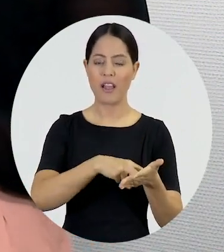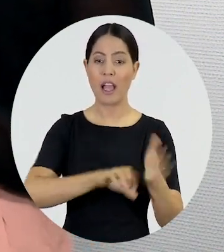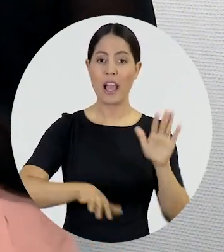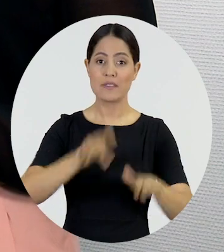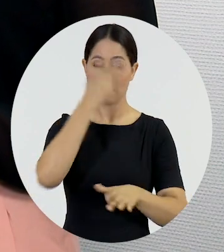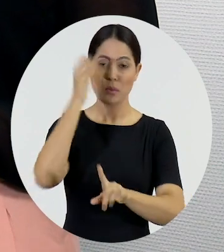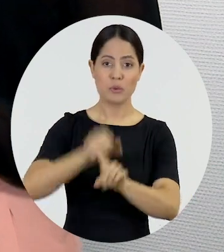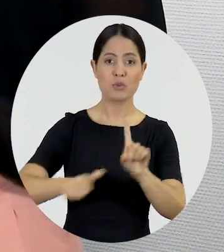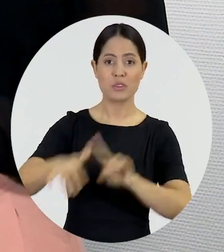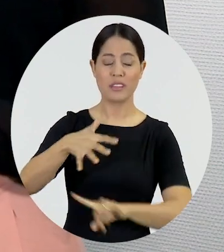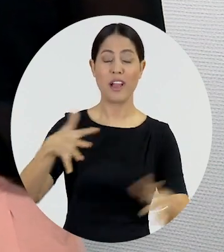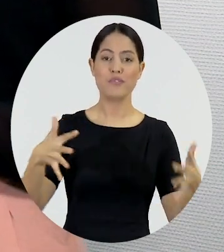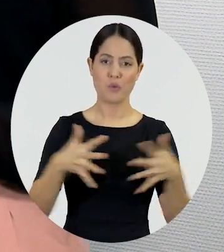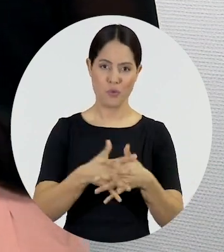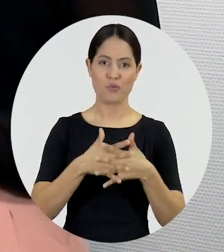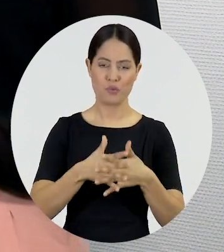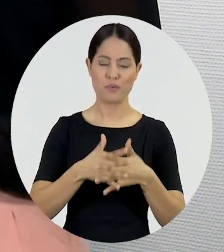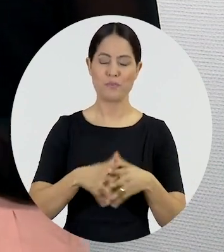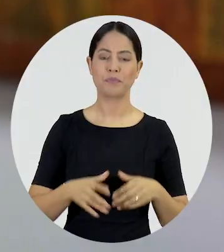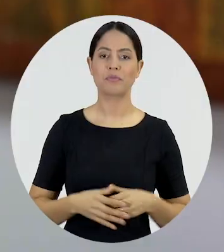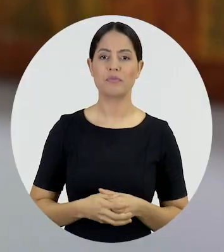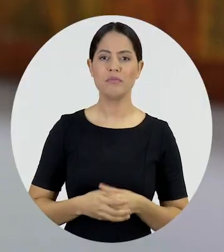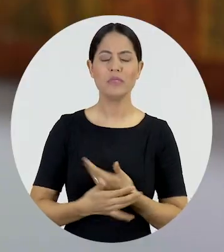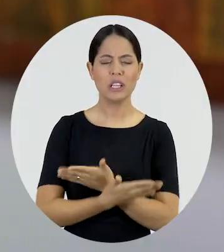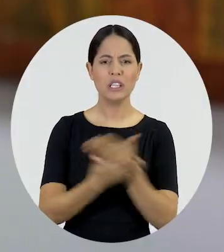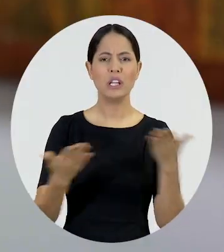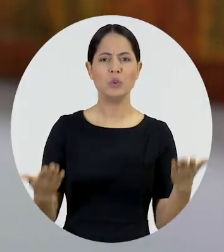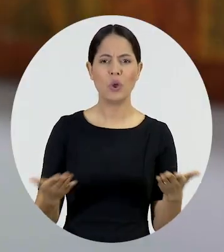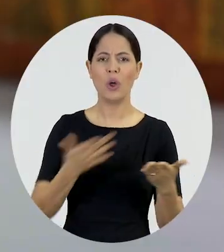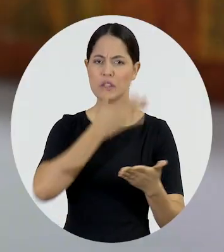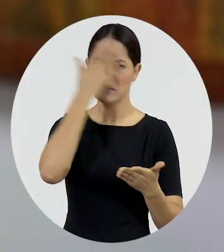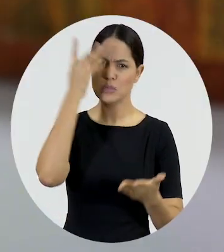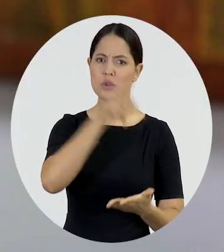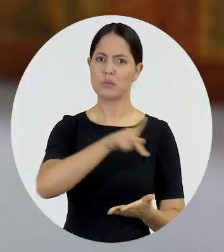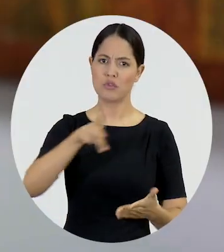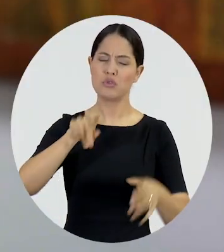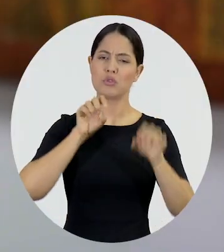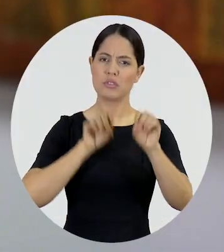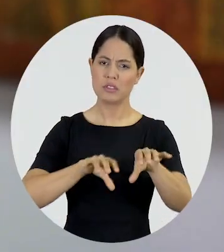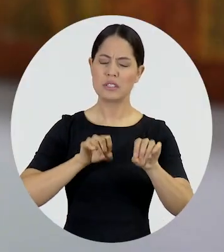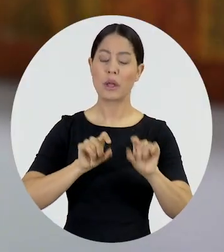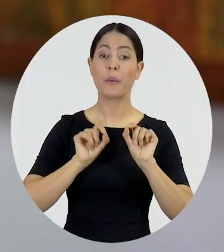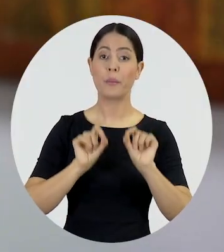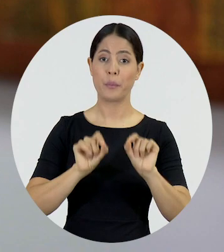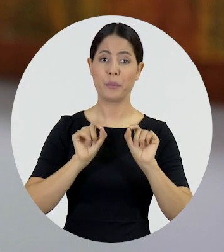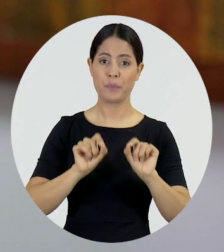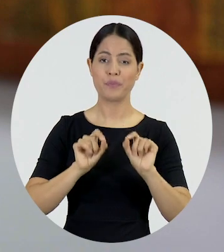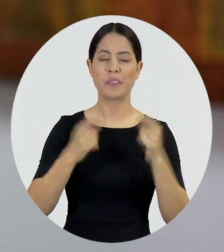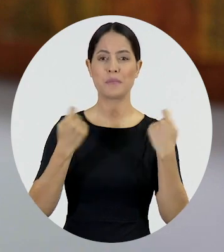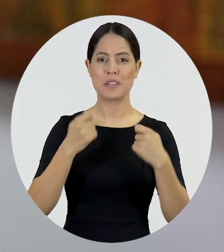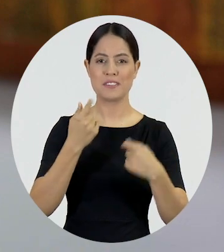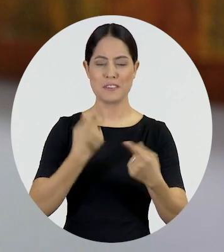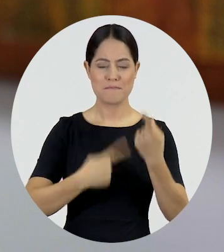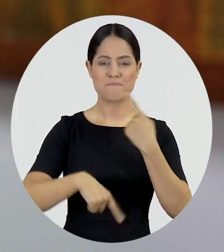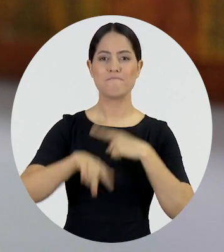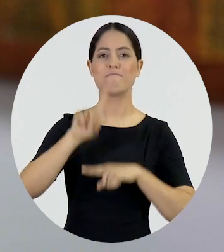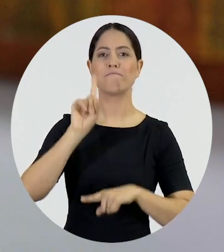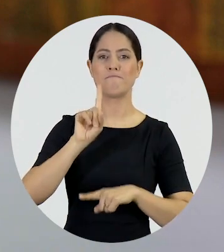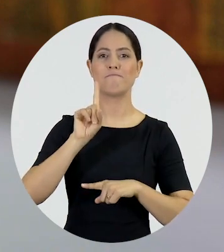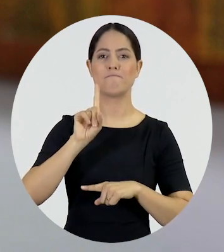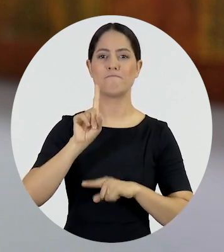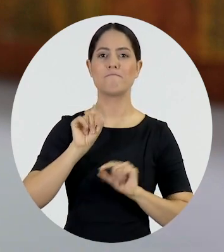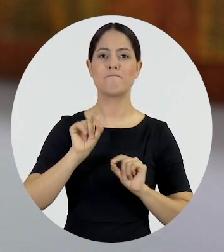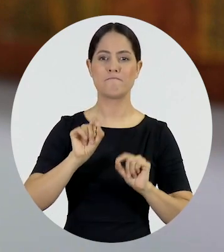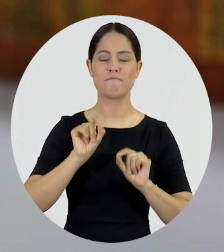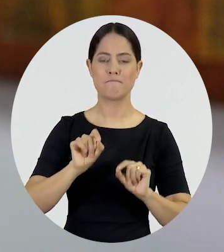nós, defensores de direitos humanos, temos que, o primeiro enfrentamento que nós temos que fazer é em relação